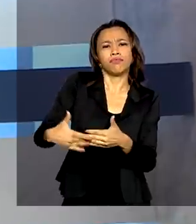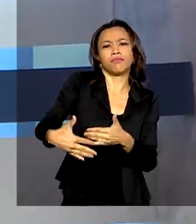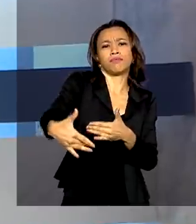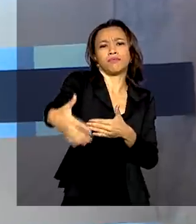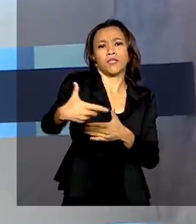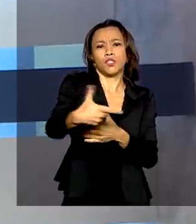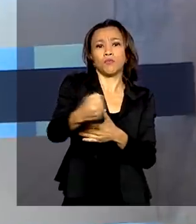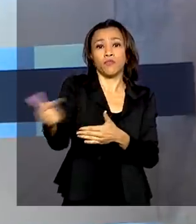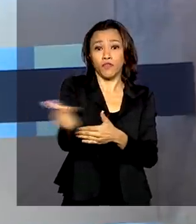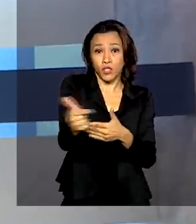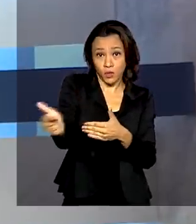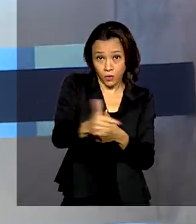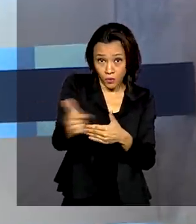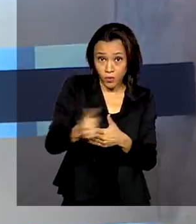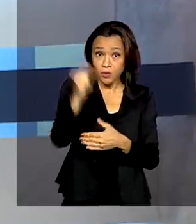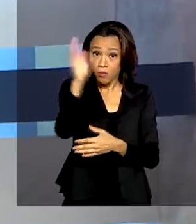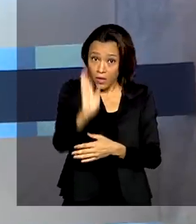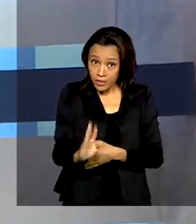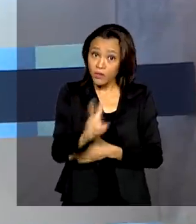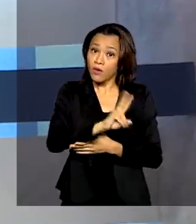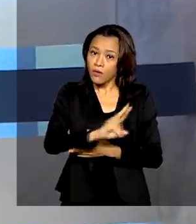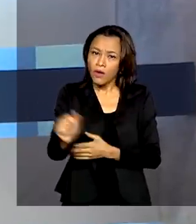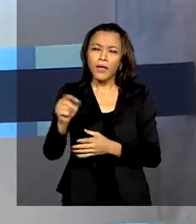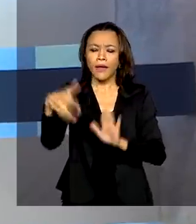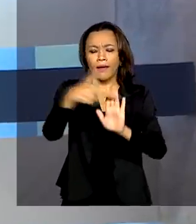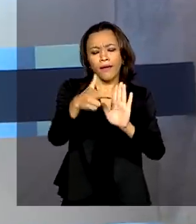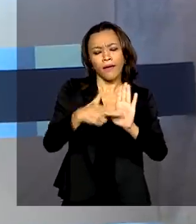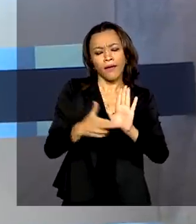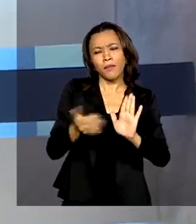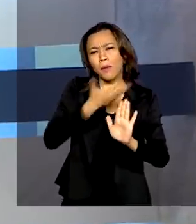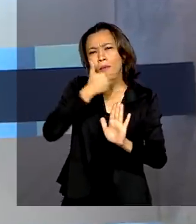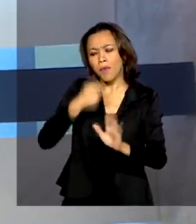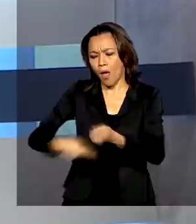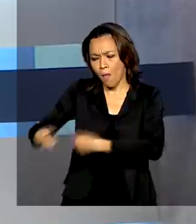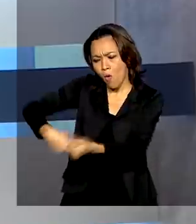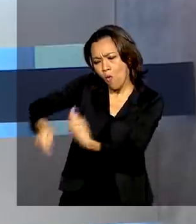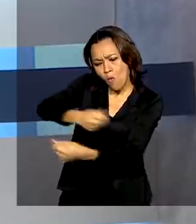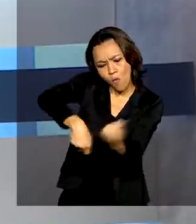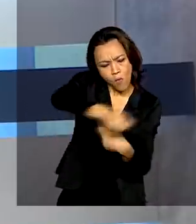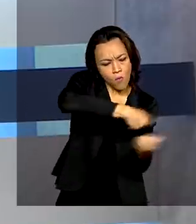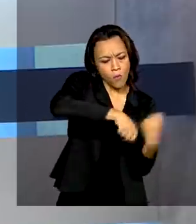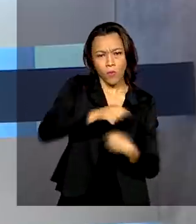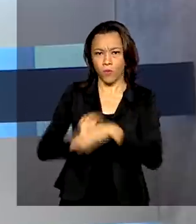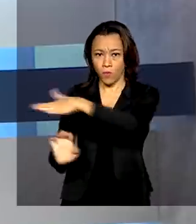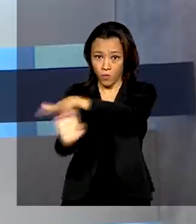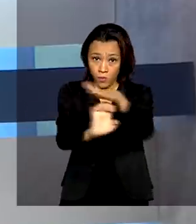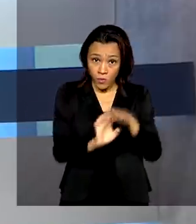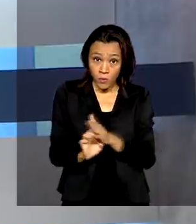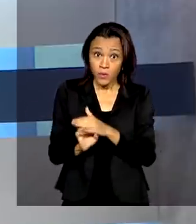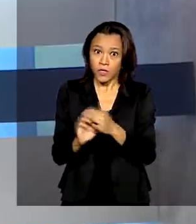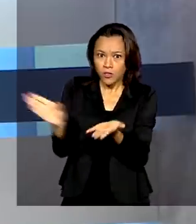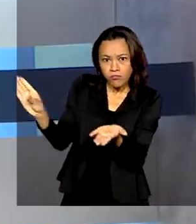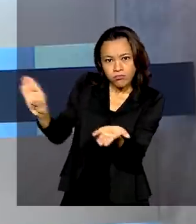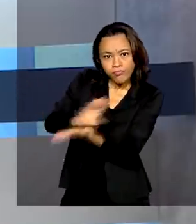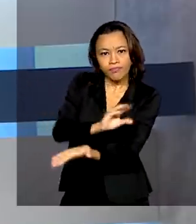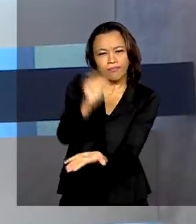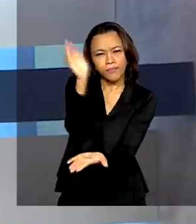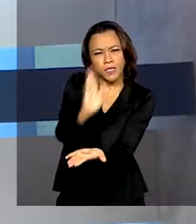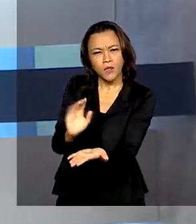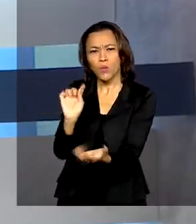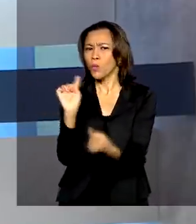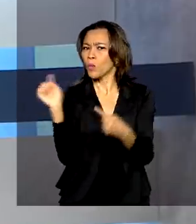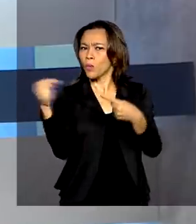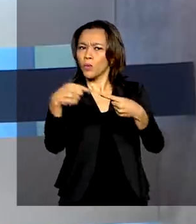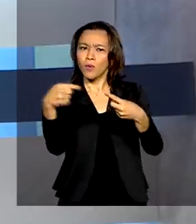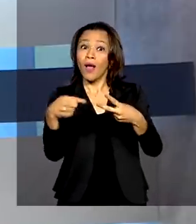colocar em prática medidas para melhorar o ambiente de negócios e atrair investimentos para o país. Uma das ações